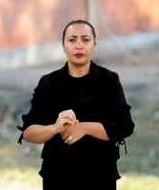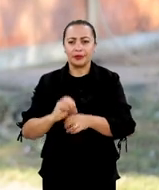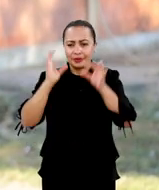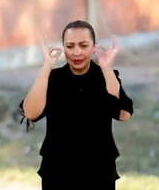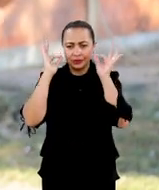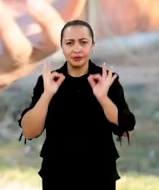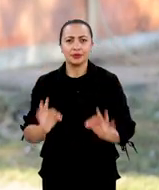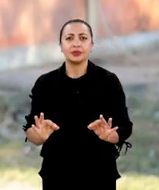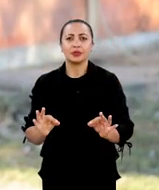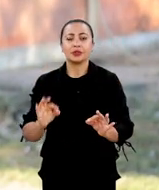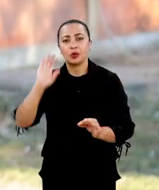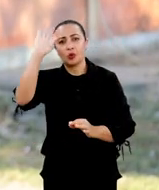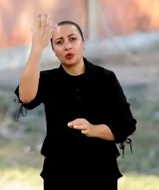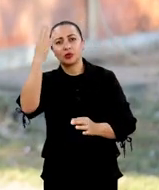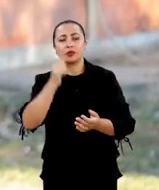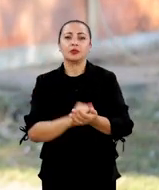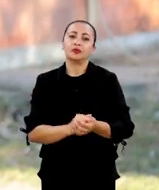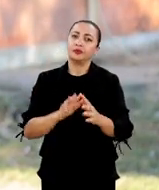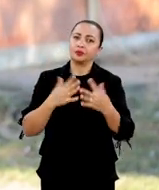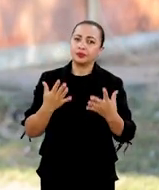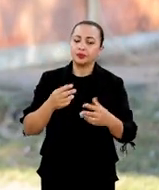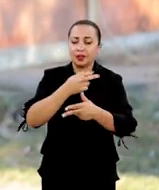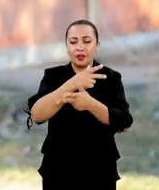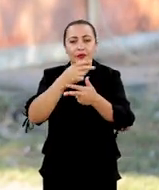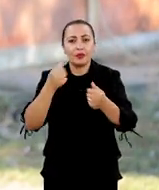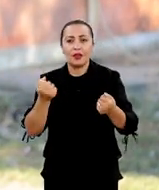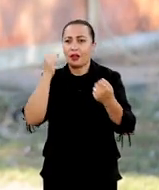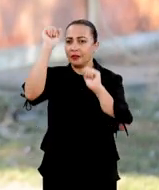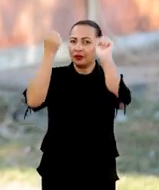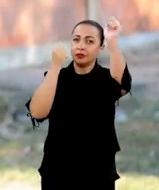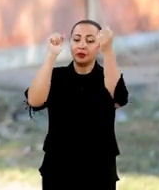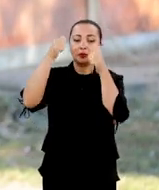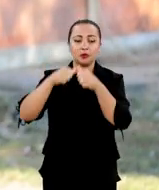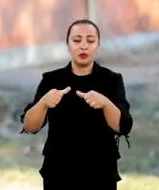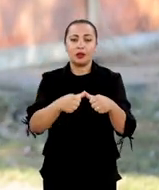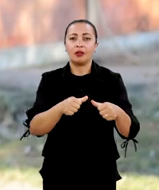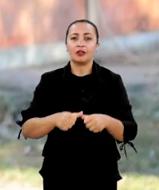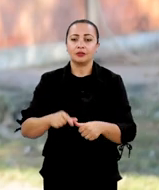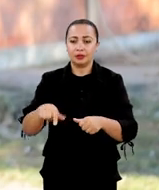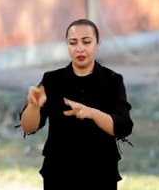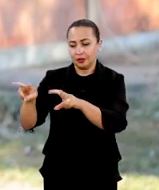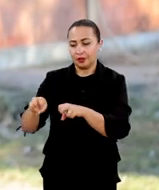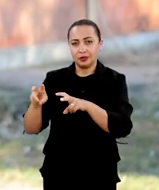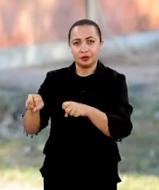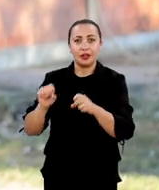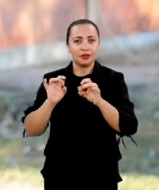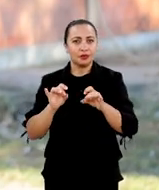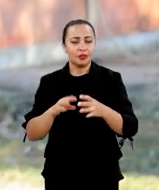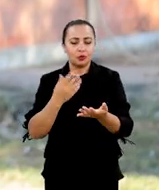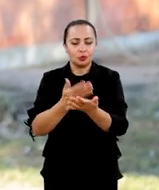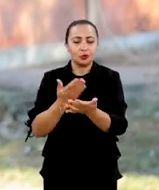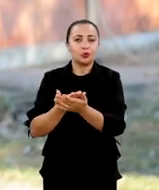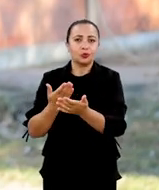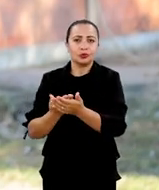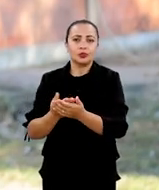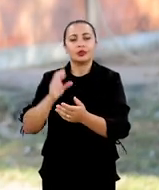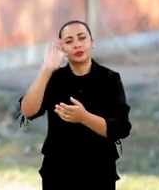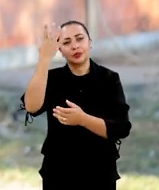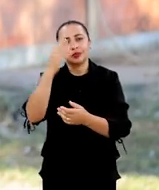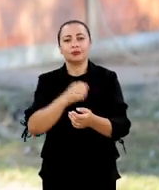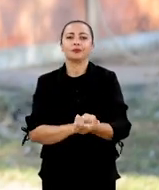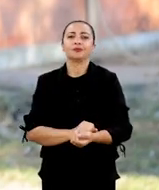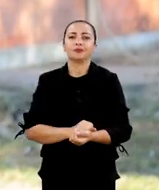a oeste com precisão esse fenômeno. Então, vários equipamentos instalados aqui nesse sítio permitem